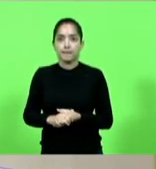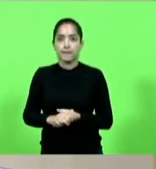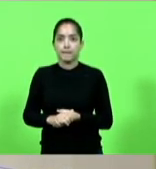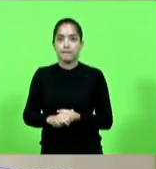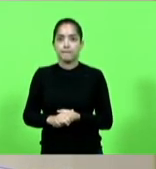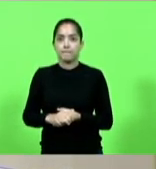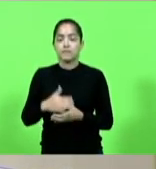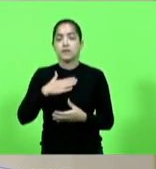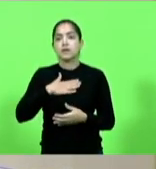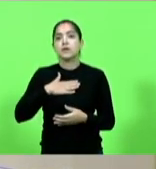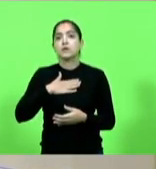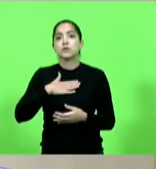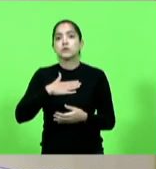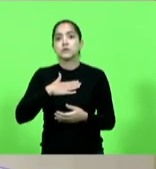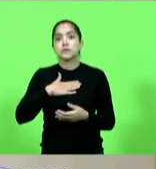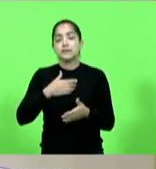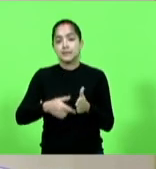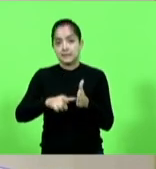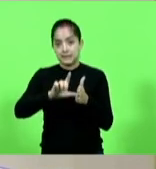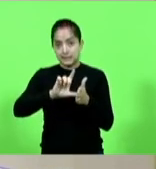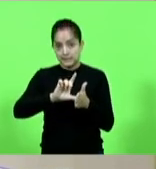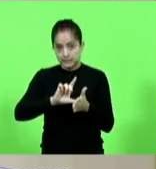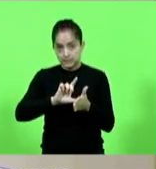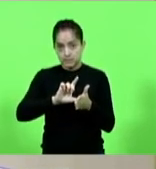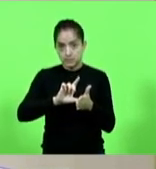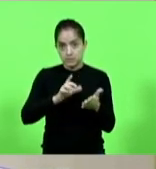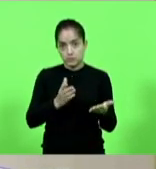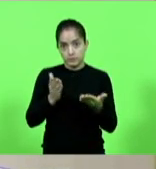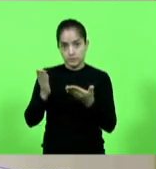Eu gostaria, antes de passar a palavra,